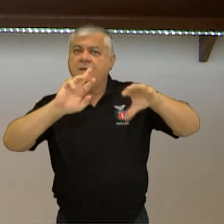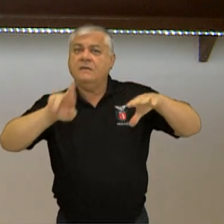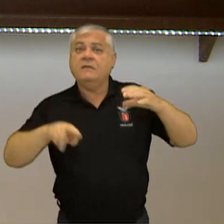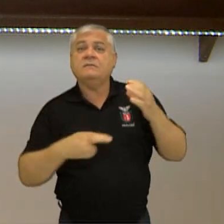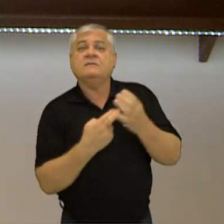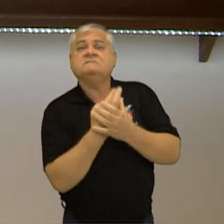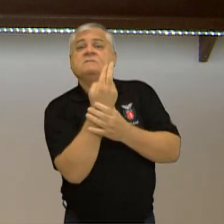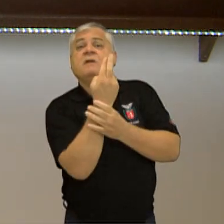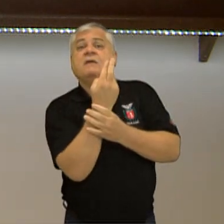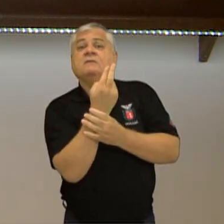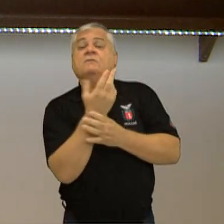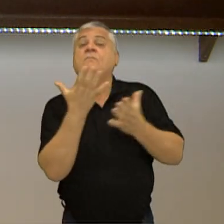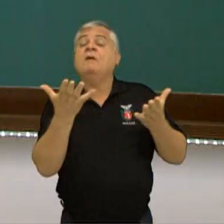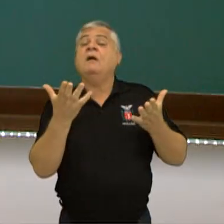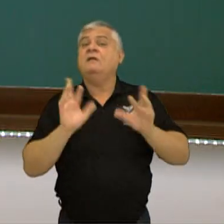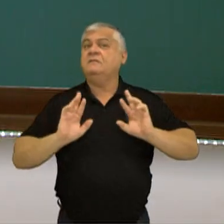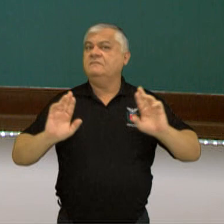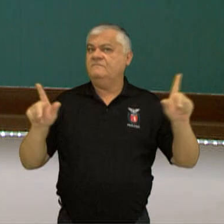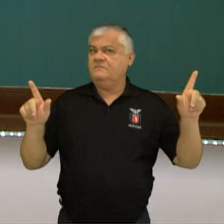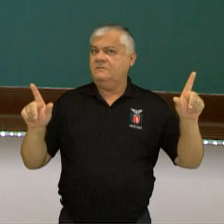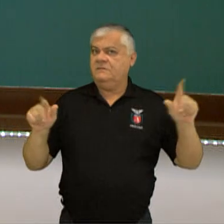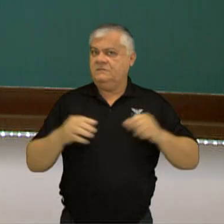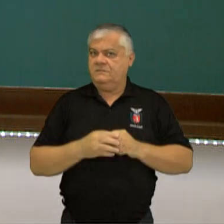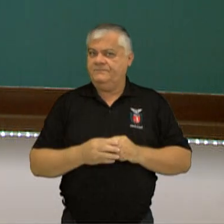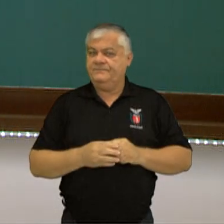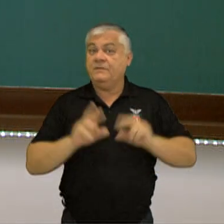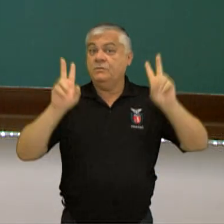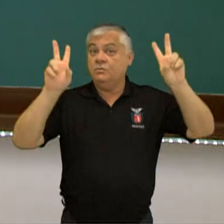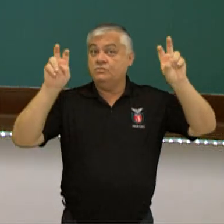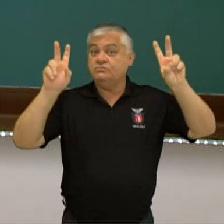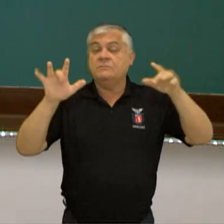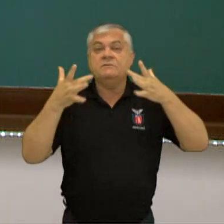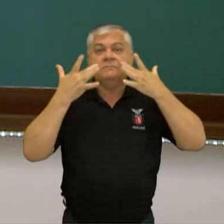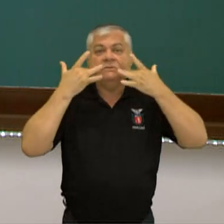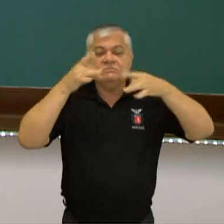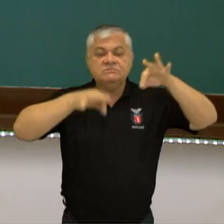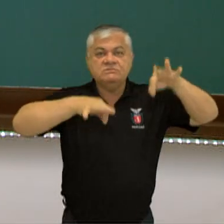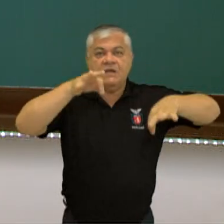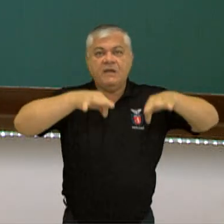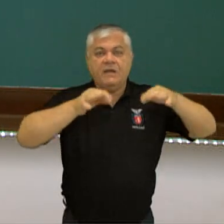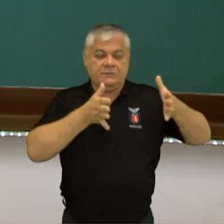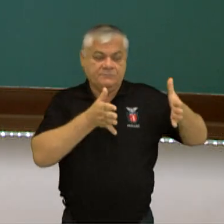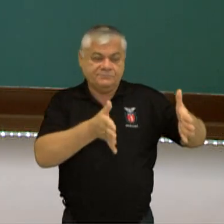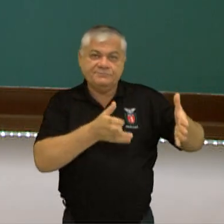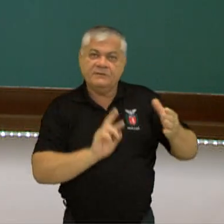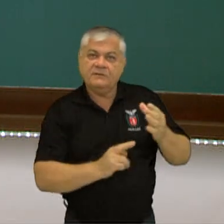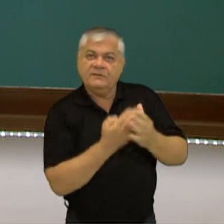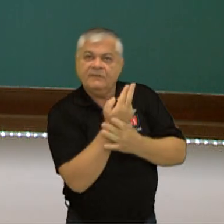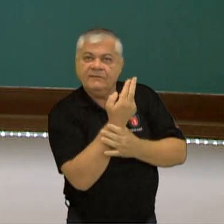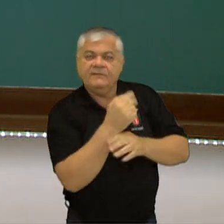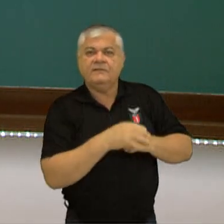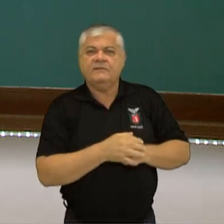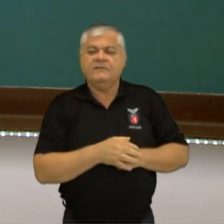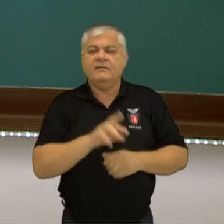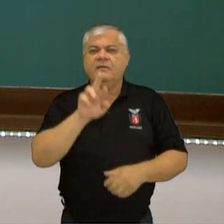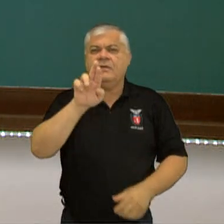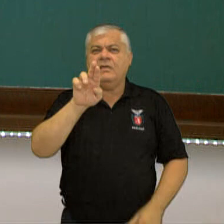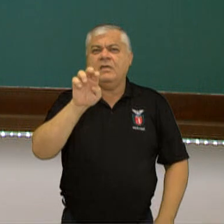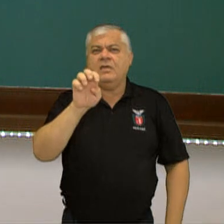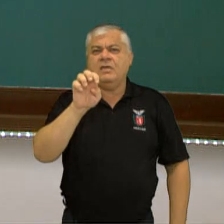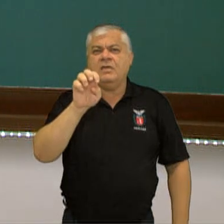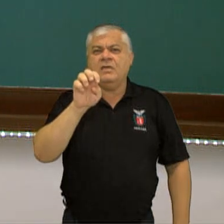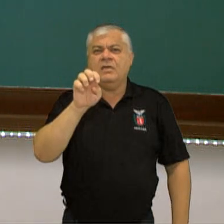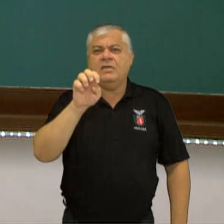eu vou falar do Renascimento de uma maneira diferente, sobre o teatro no Renascimento, tá? Então como é que era o teatro no Renascimento?